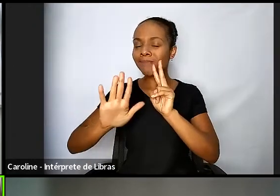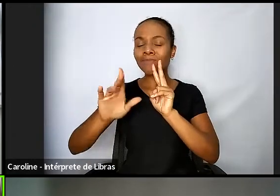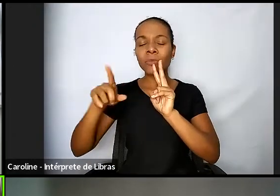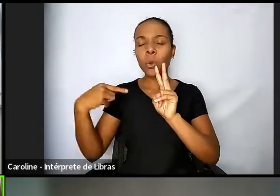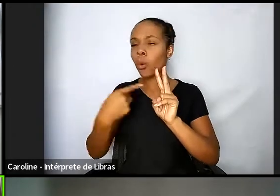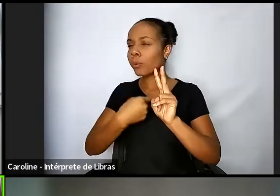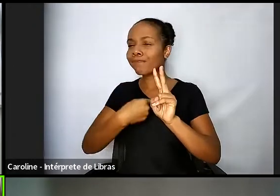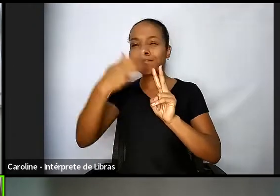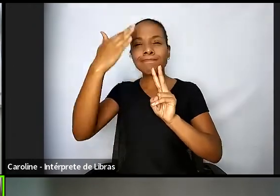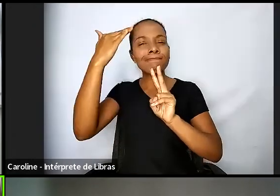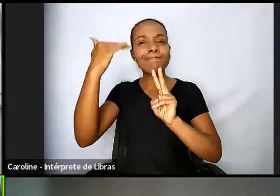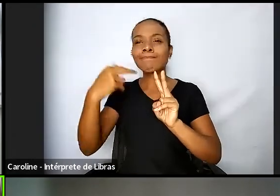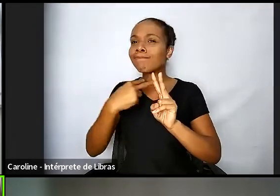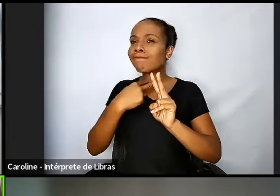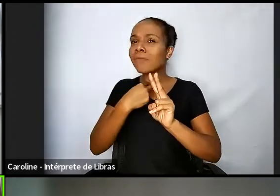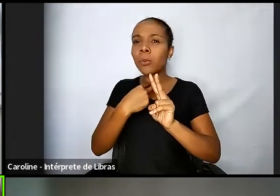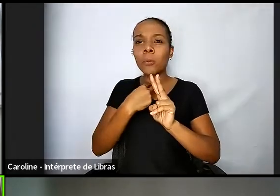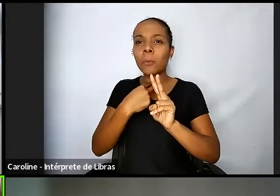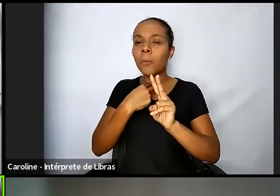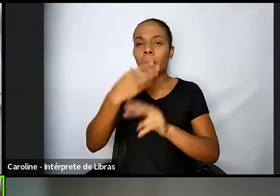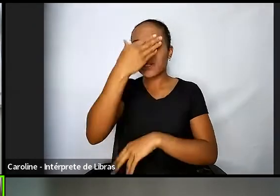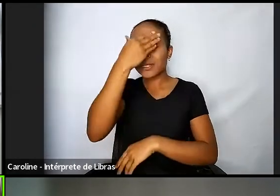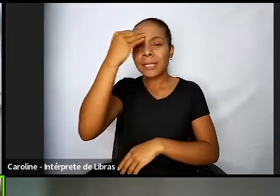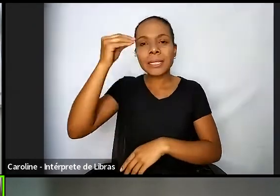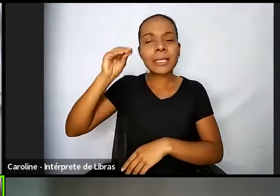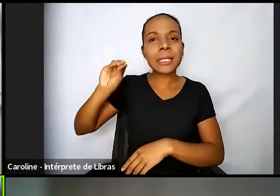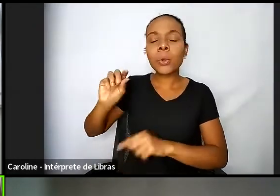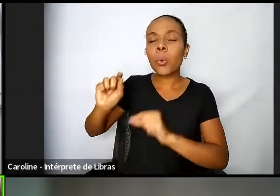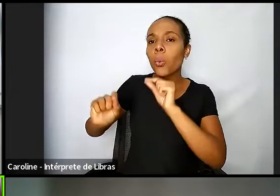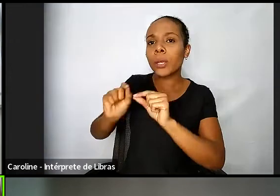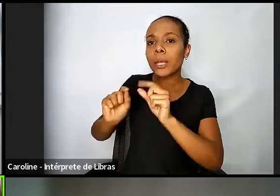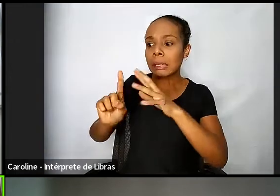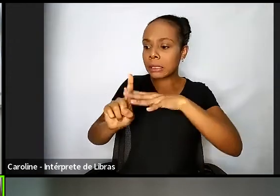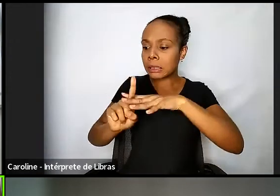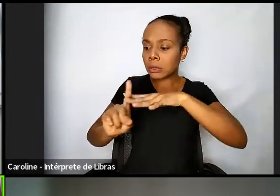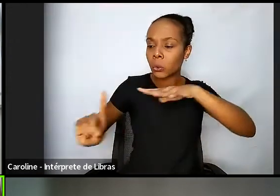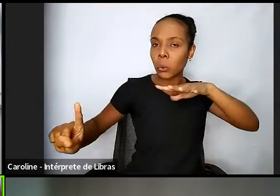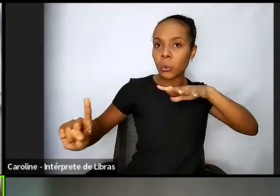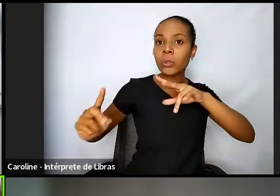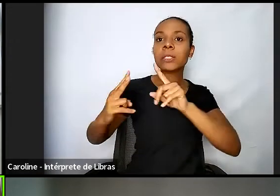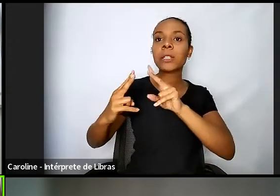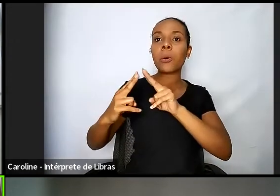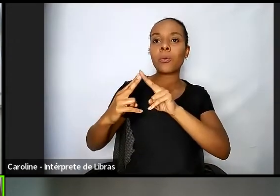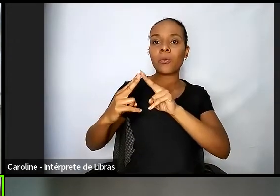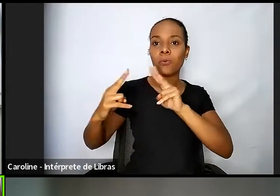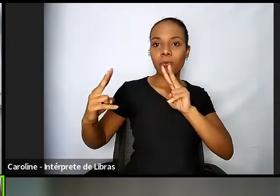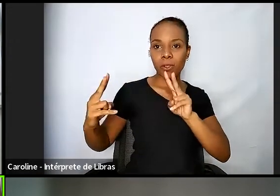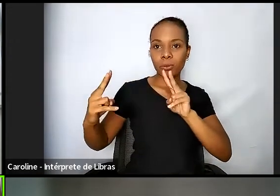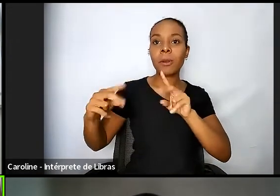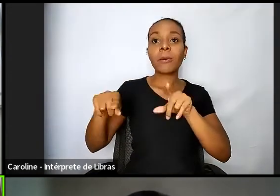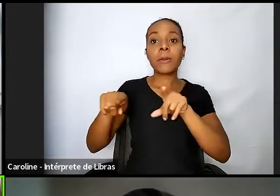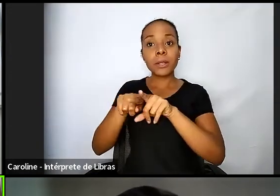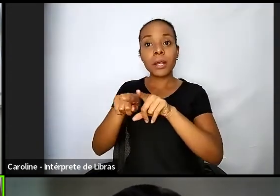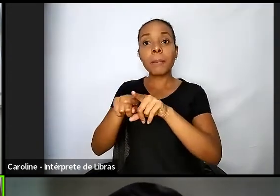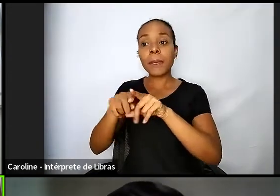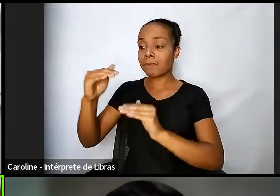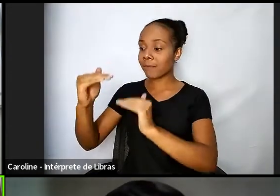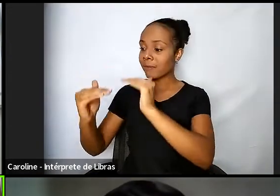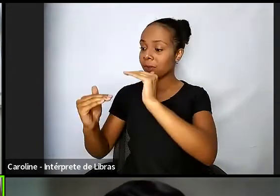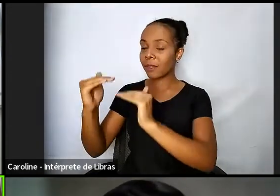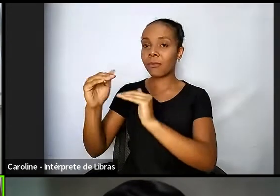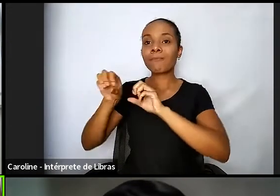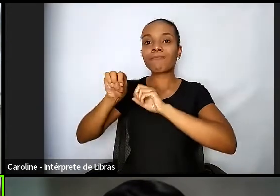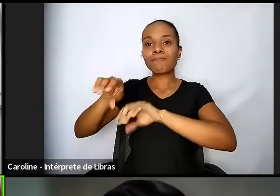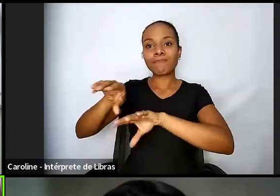apenas dessa exclusão digital, mas, sobretudo, que índices de escolaridade demonstram que nós